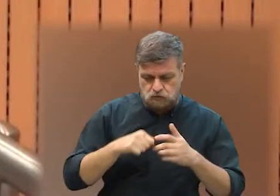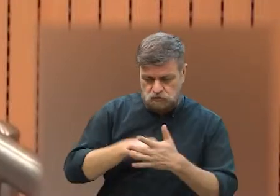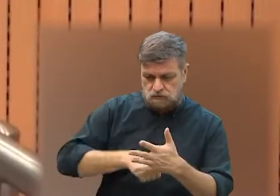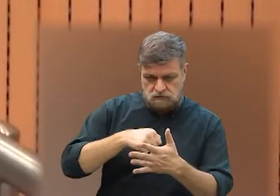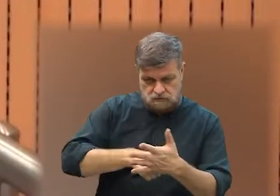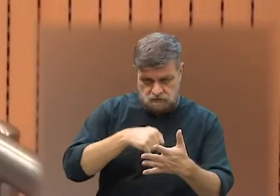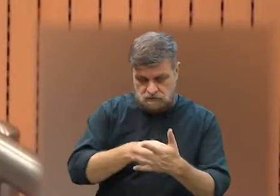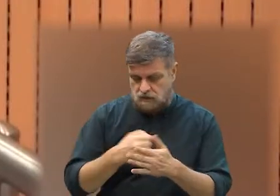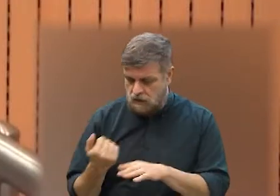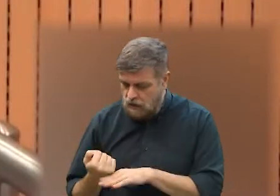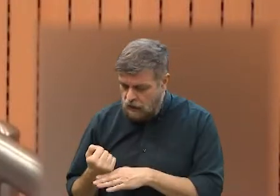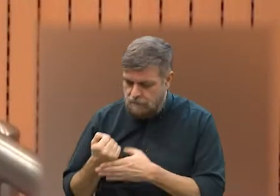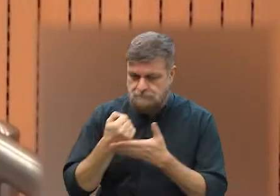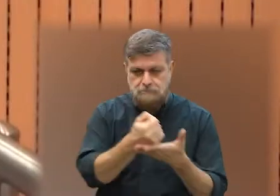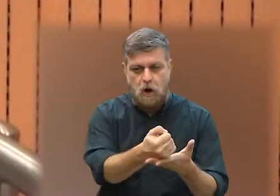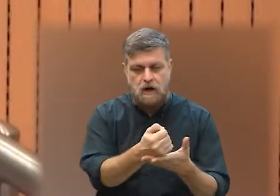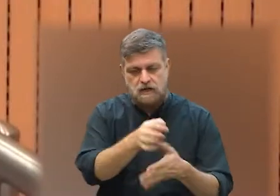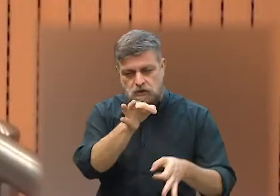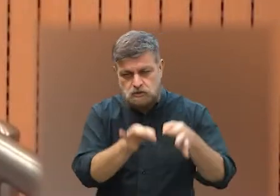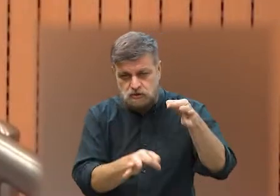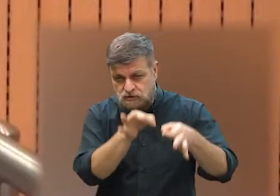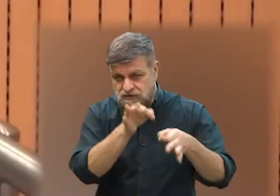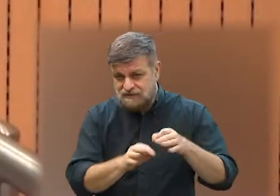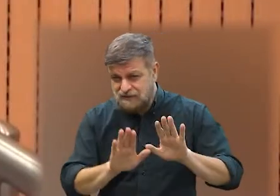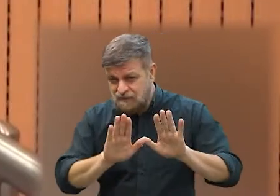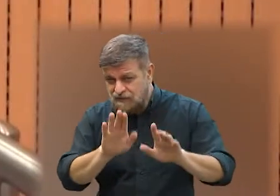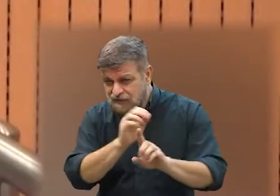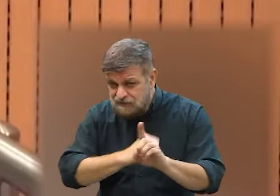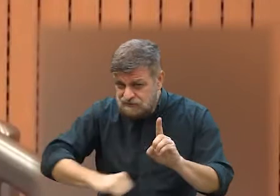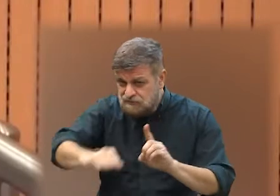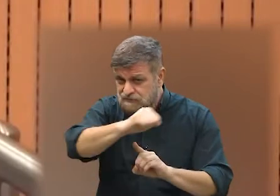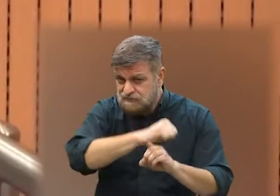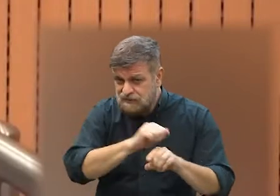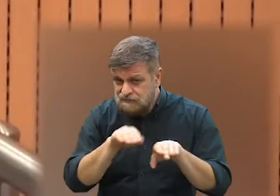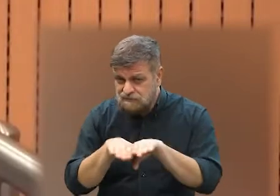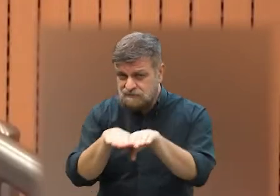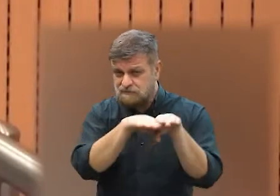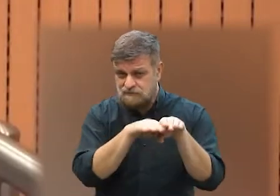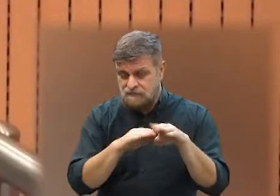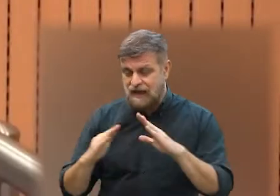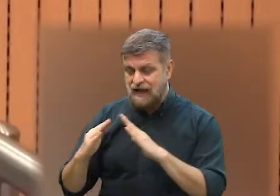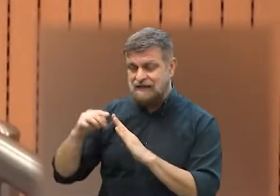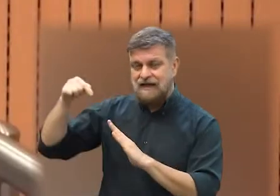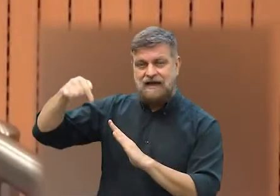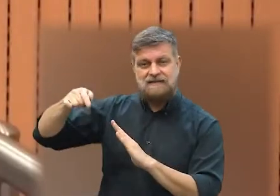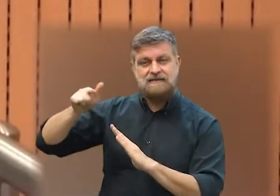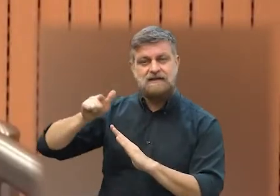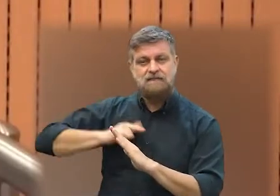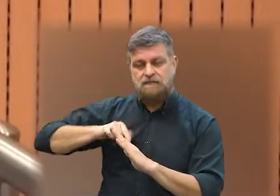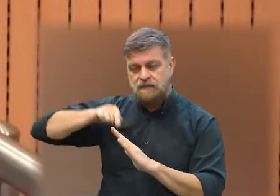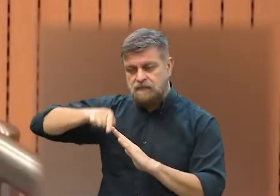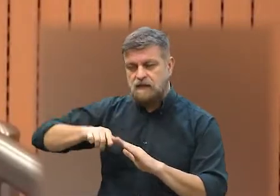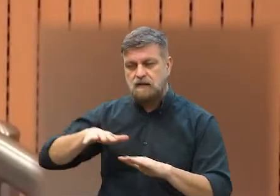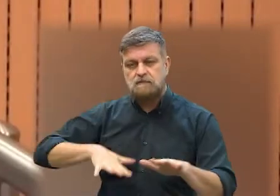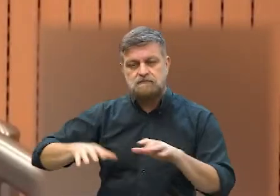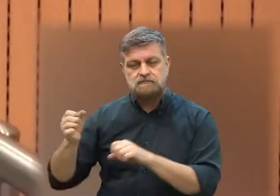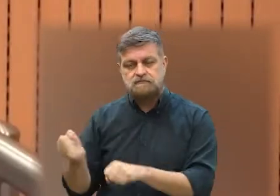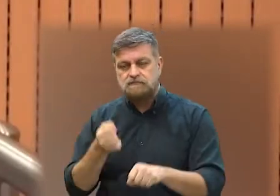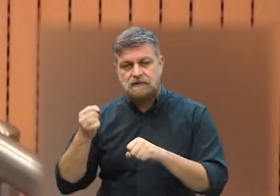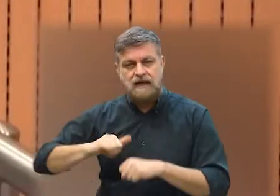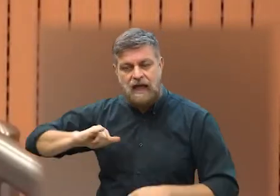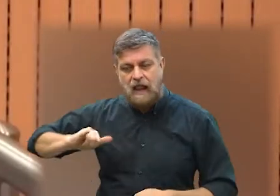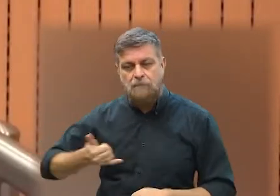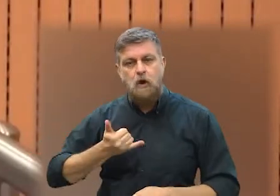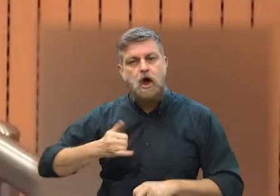dizendo que estão militando, que estão fazendo justiça, uma justiça social, mas dentro da casa dela ela tem a